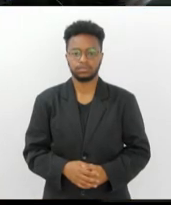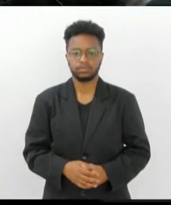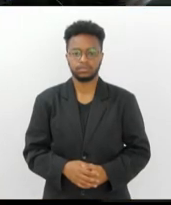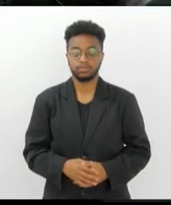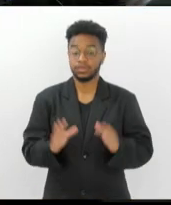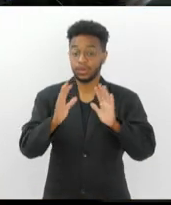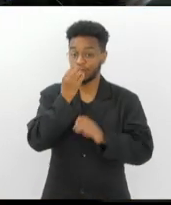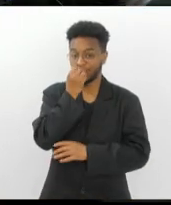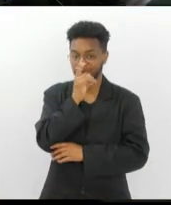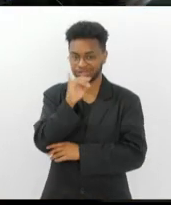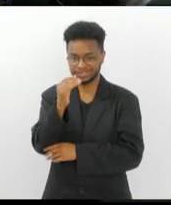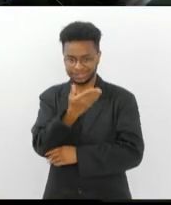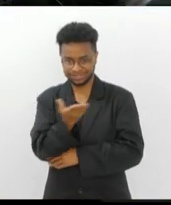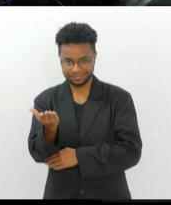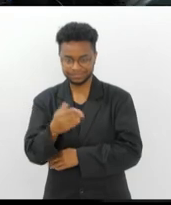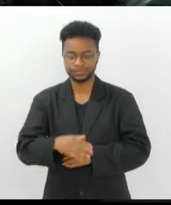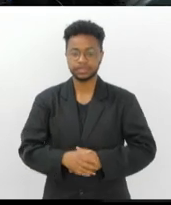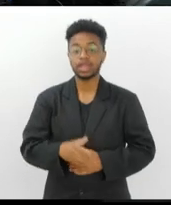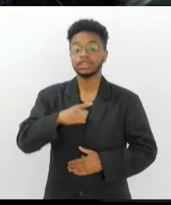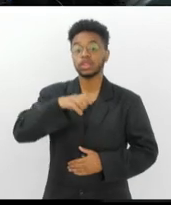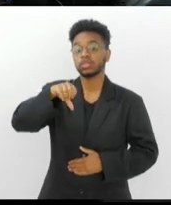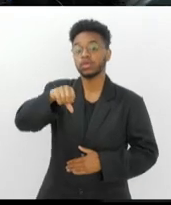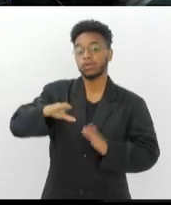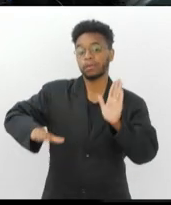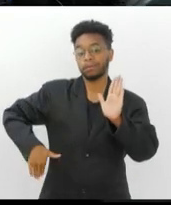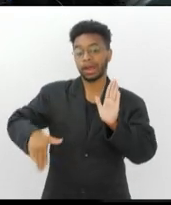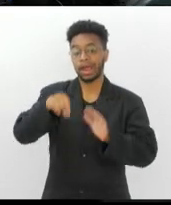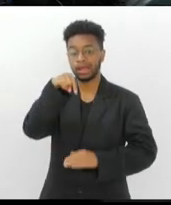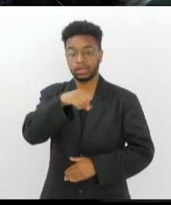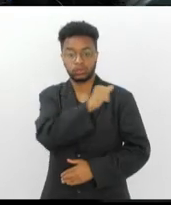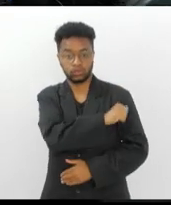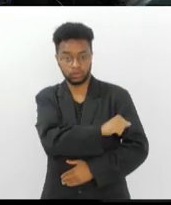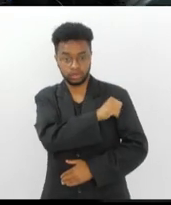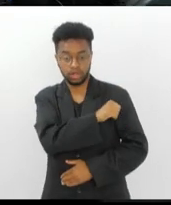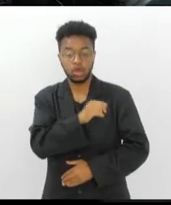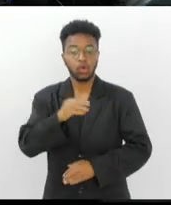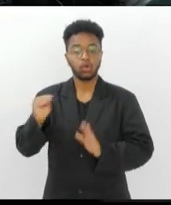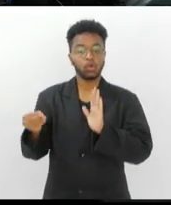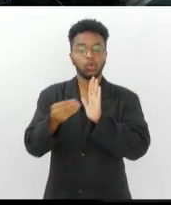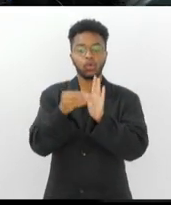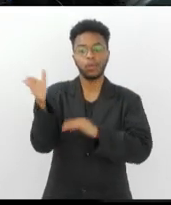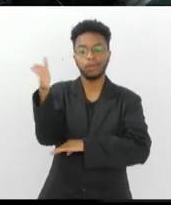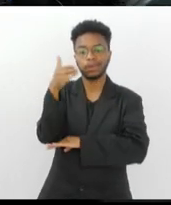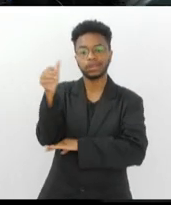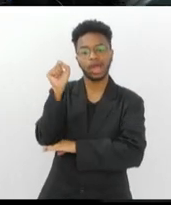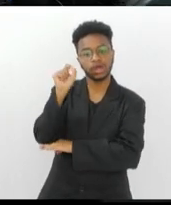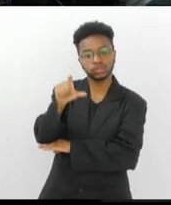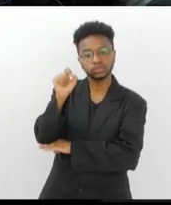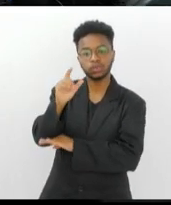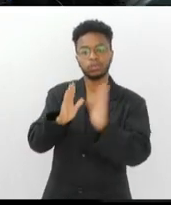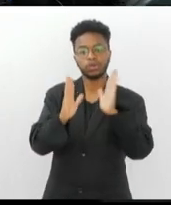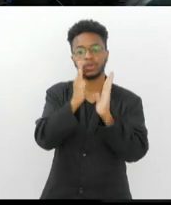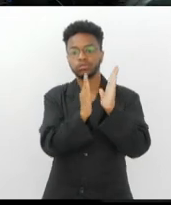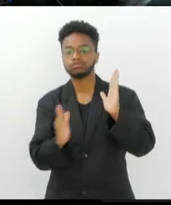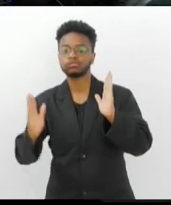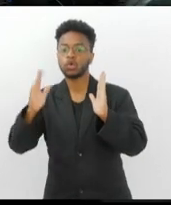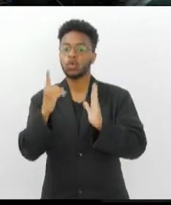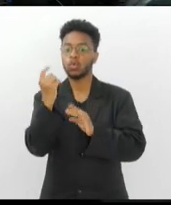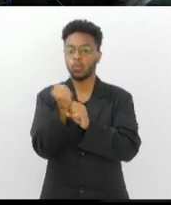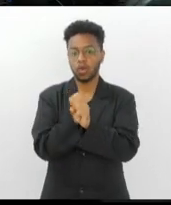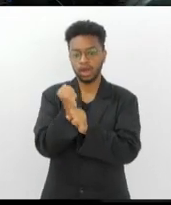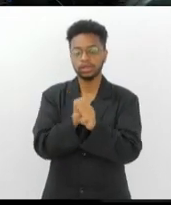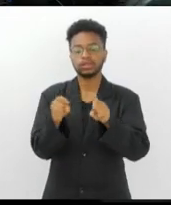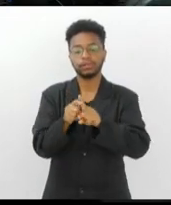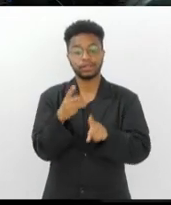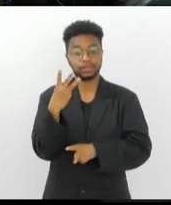Bom Dia! Nove praias do Rio de Janeiro tiveram o selo Bandeira Azul renovado por mais um ano e outras três